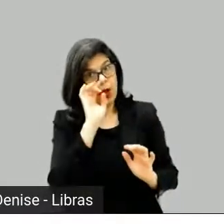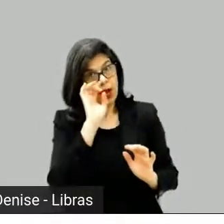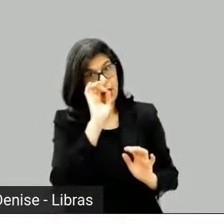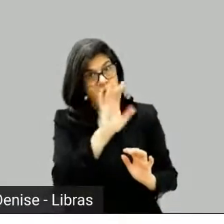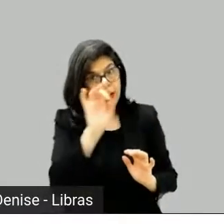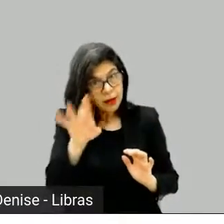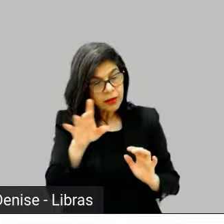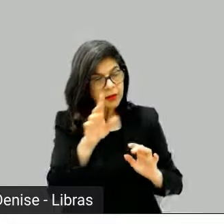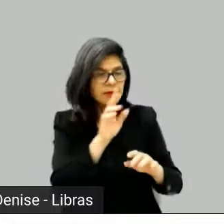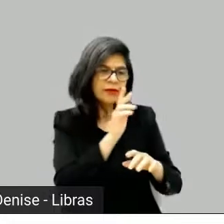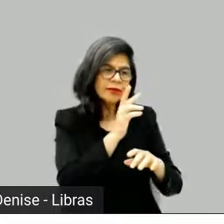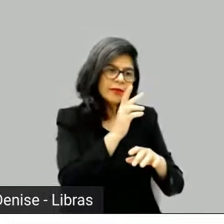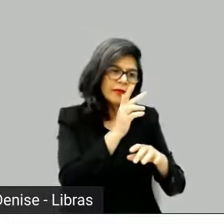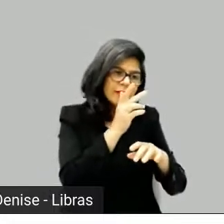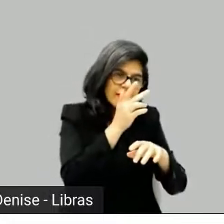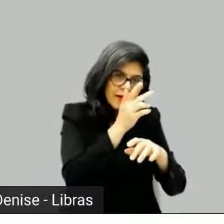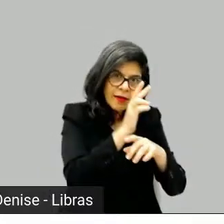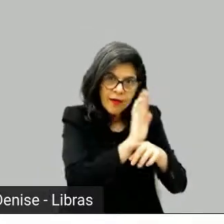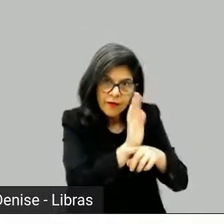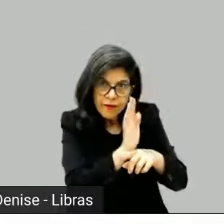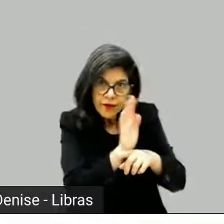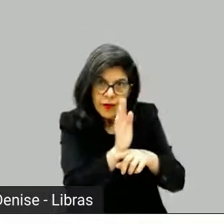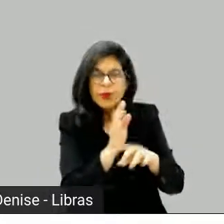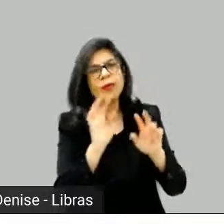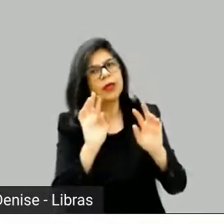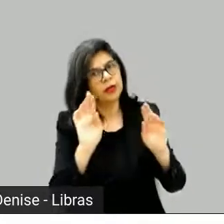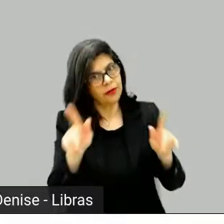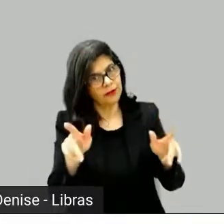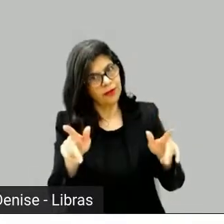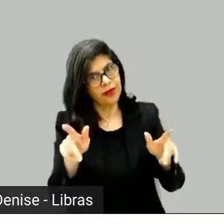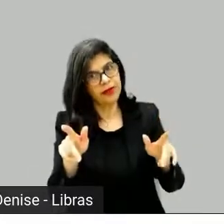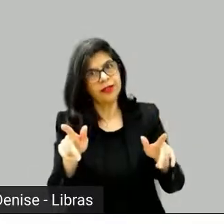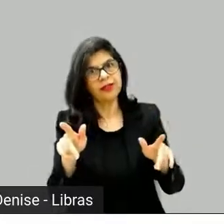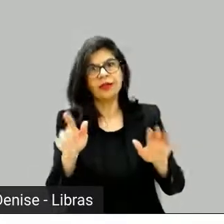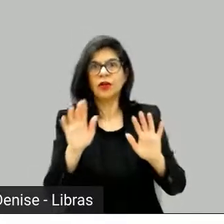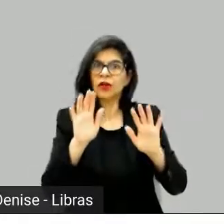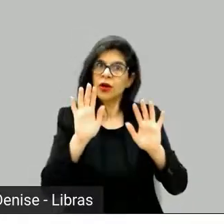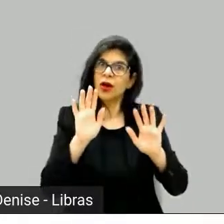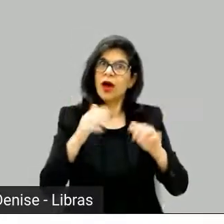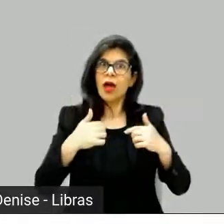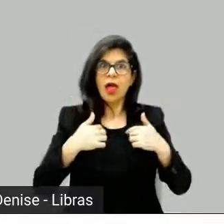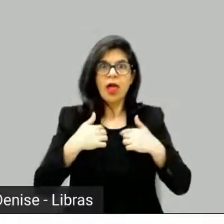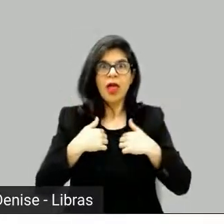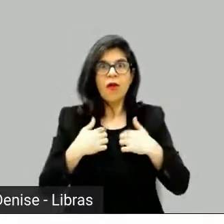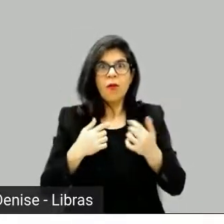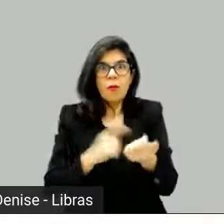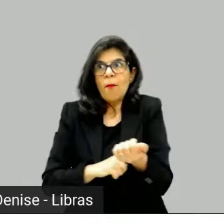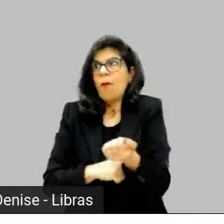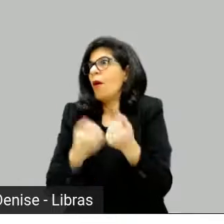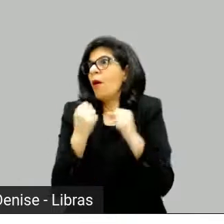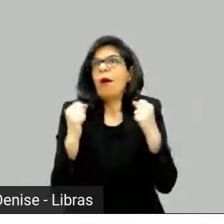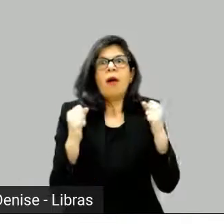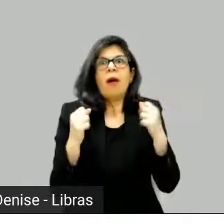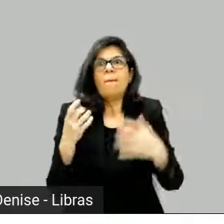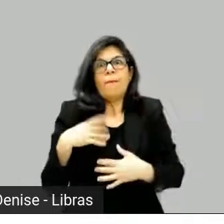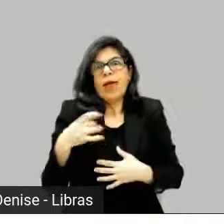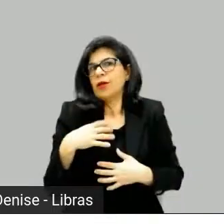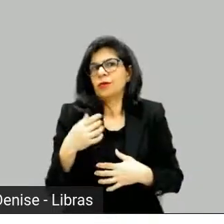Respondendo a primeira parte, assim, não, frio na barriga eu não tenho, porque eu não tenho essa...